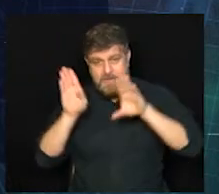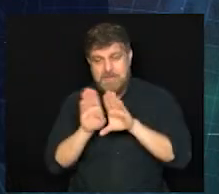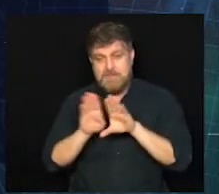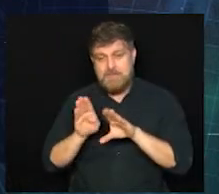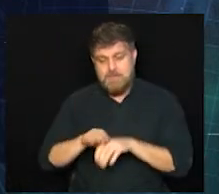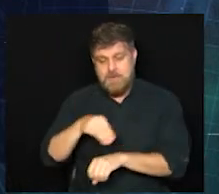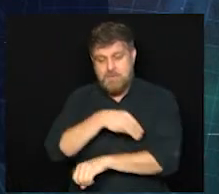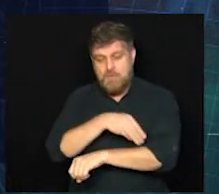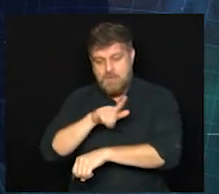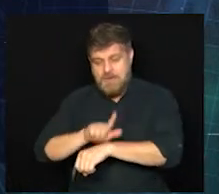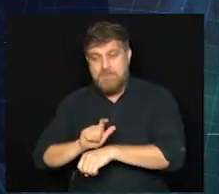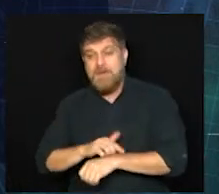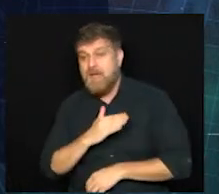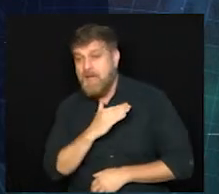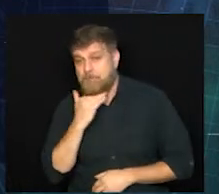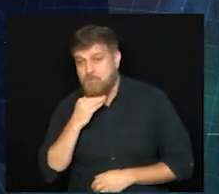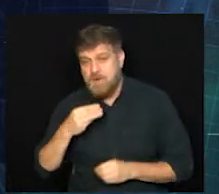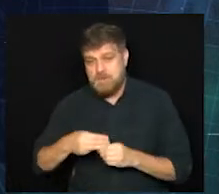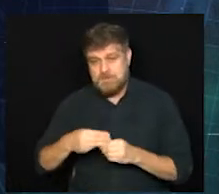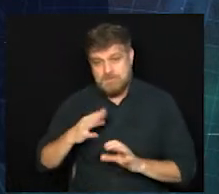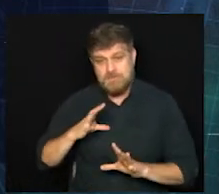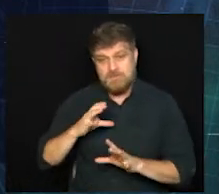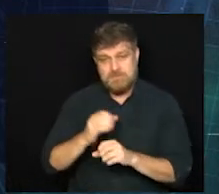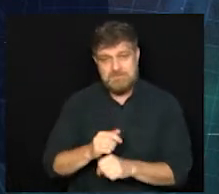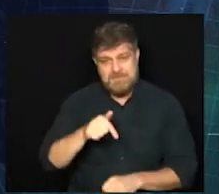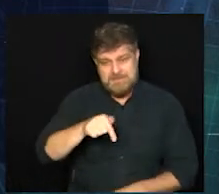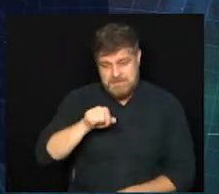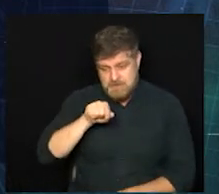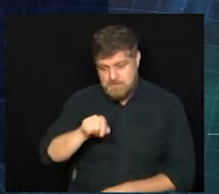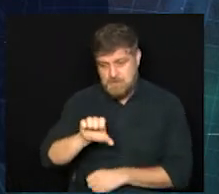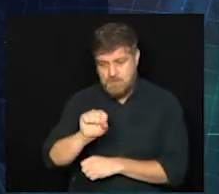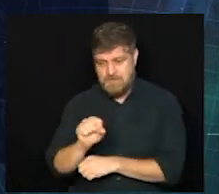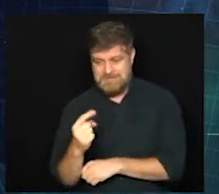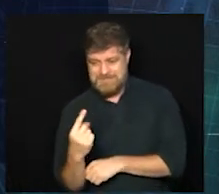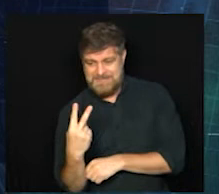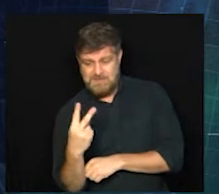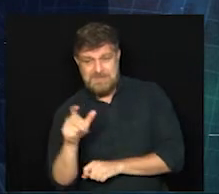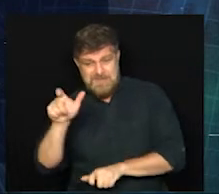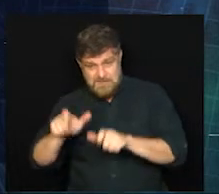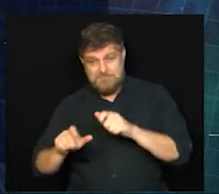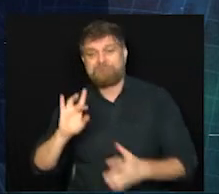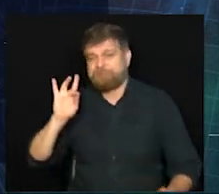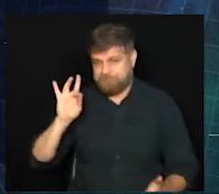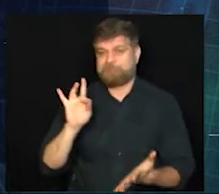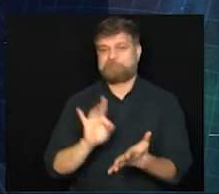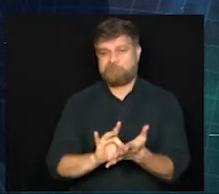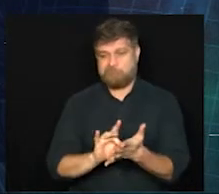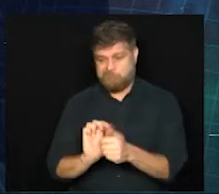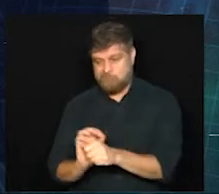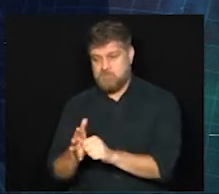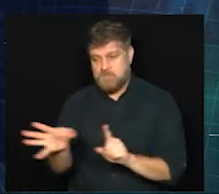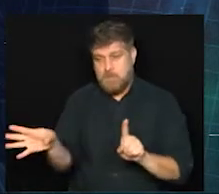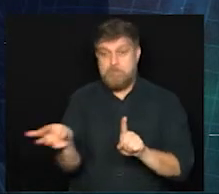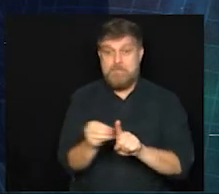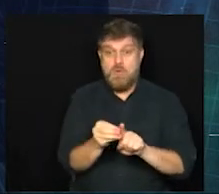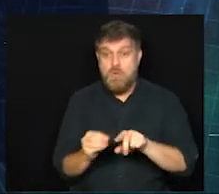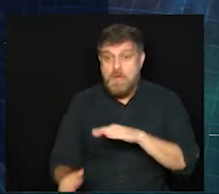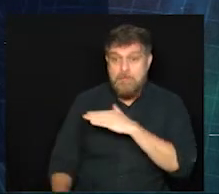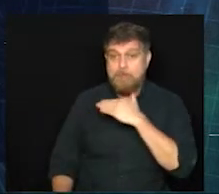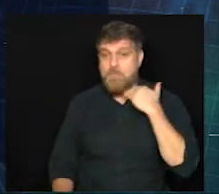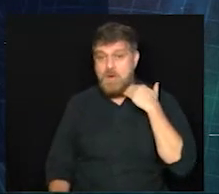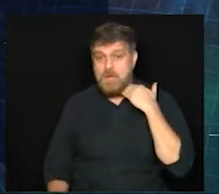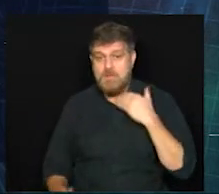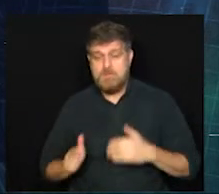óbitos na RMC. São 7.812 mortes confirmadas devido à Covid-19. E